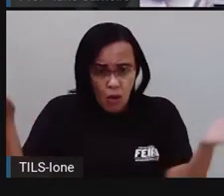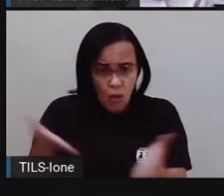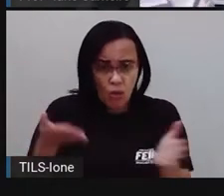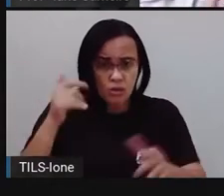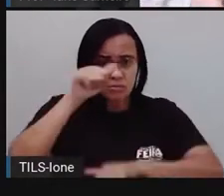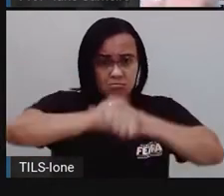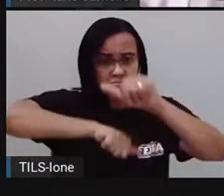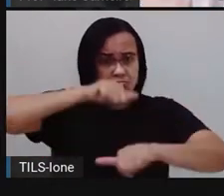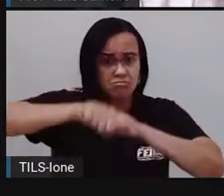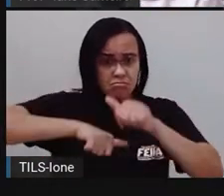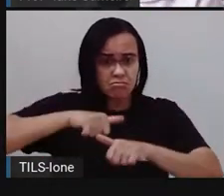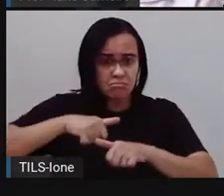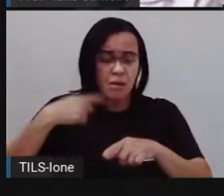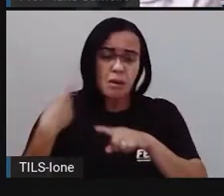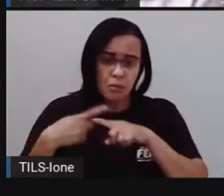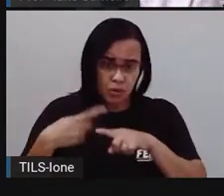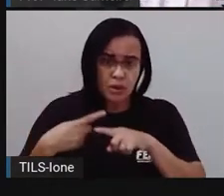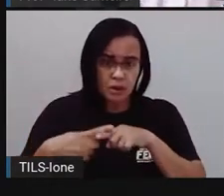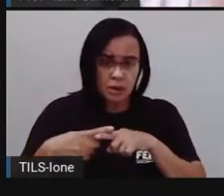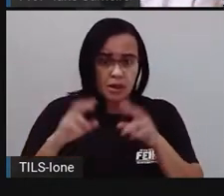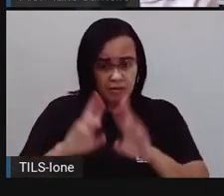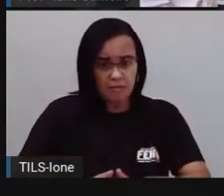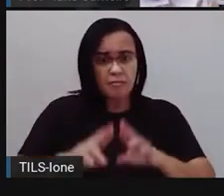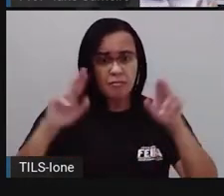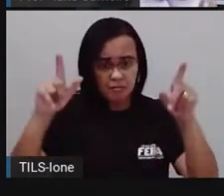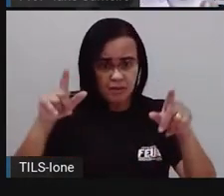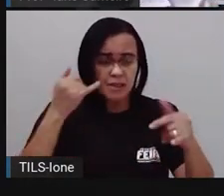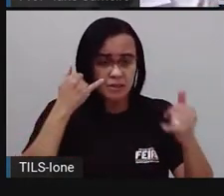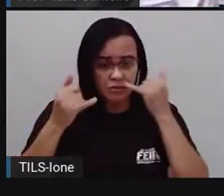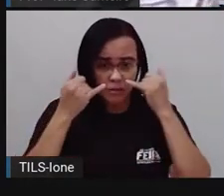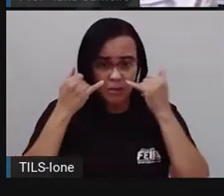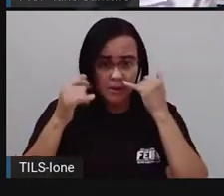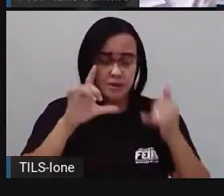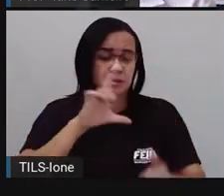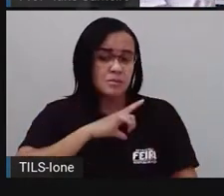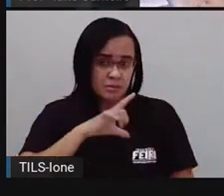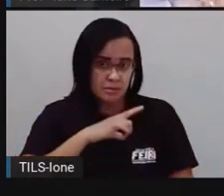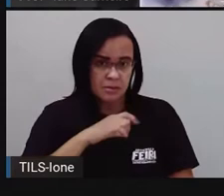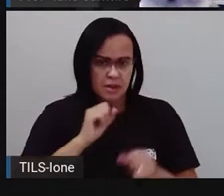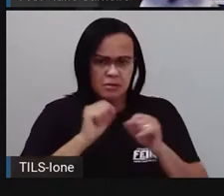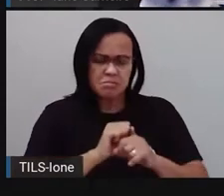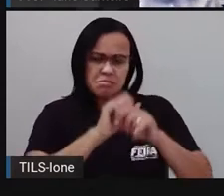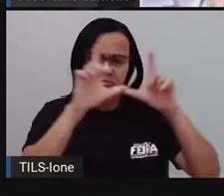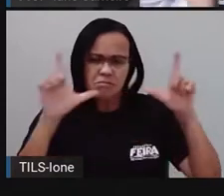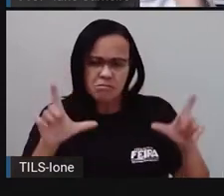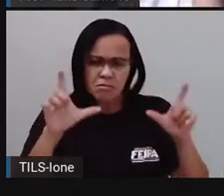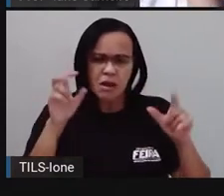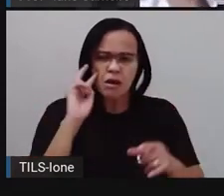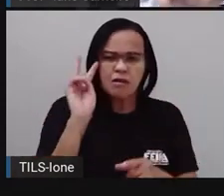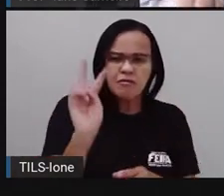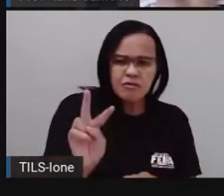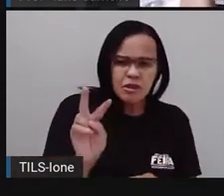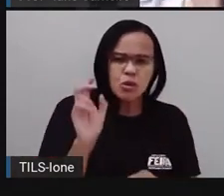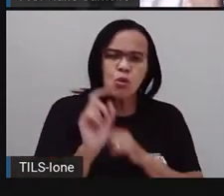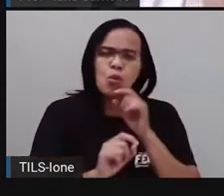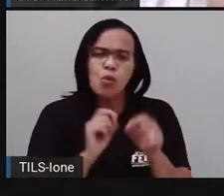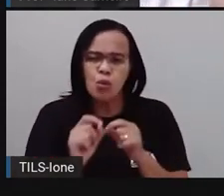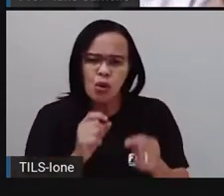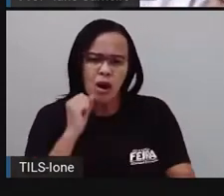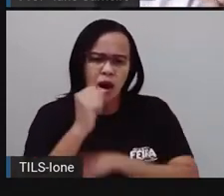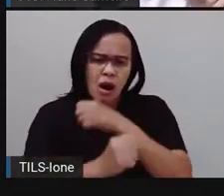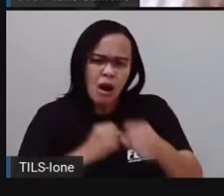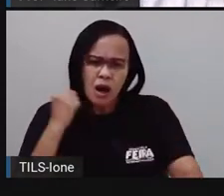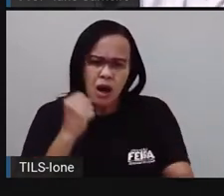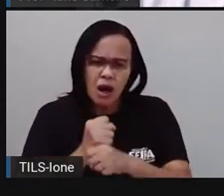importante. Você abriu aí na internet e apareceu uma reportagem sobre a COVID. Então, você vai ver de que ano foi essa